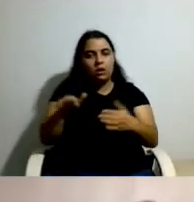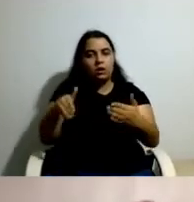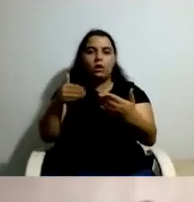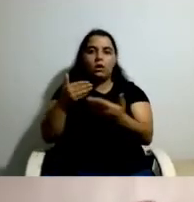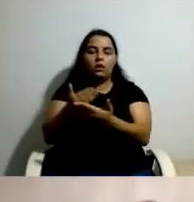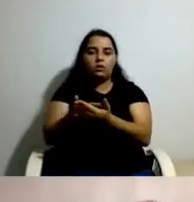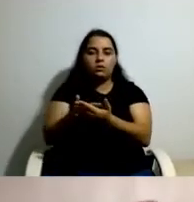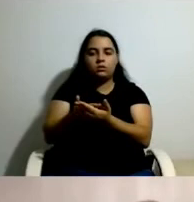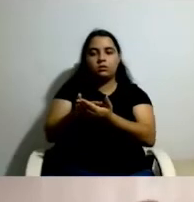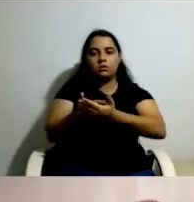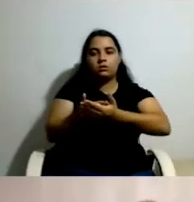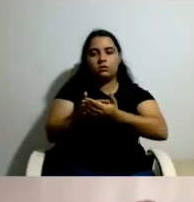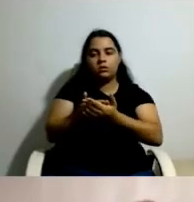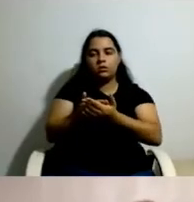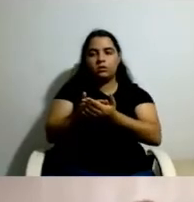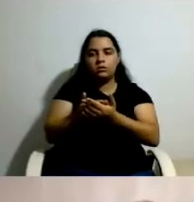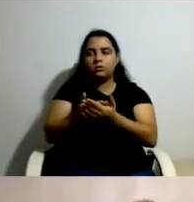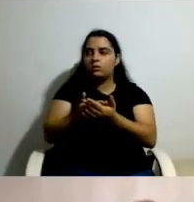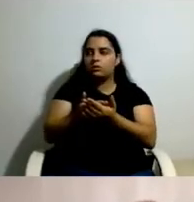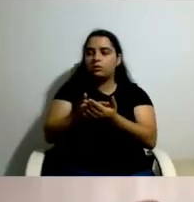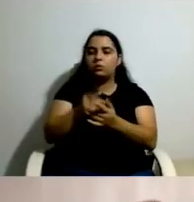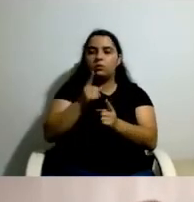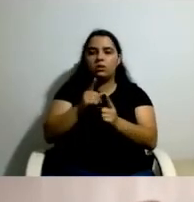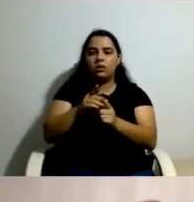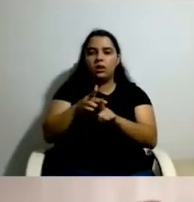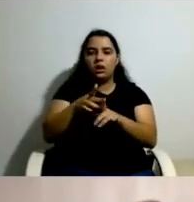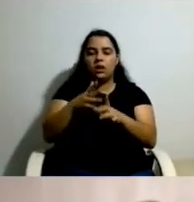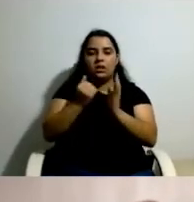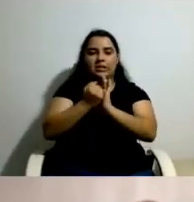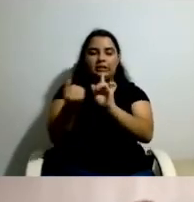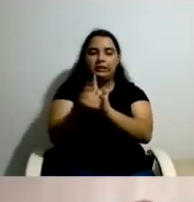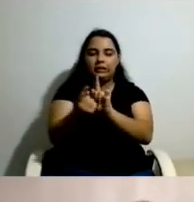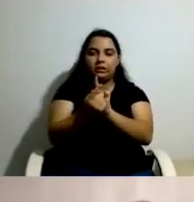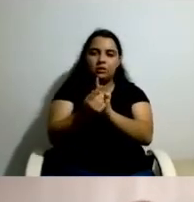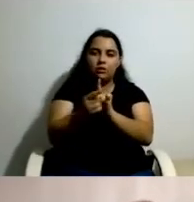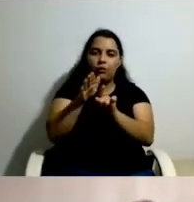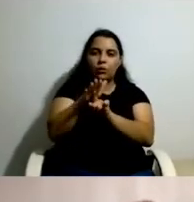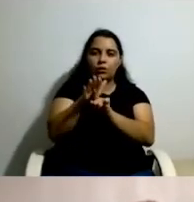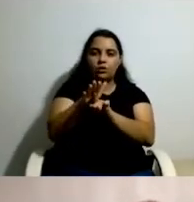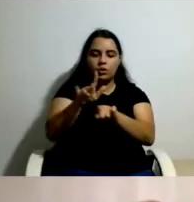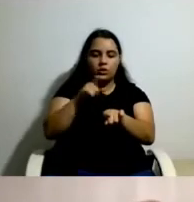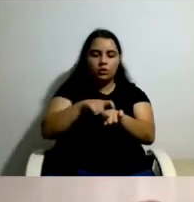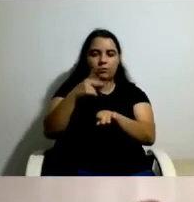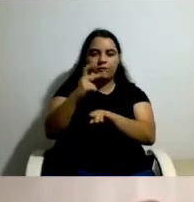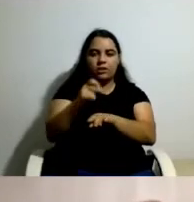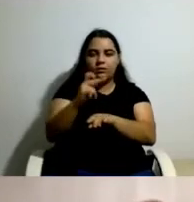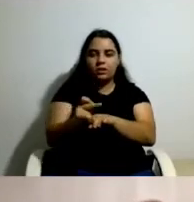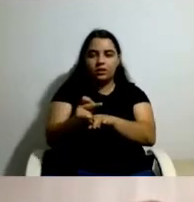o tempo de permanência de assistências pessoais em funções no projeto piloto e uma elevada